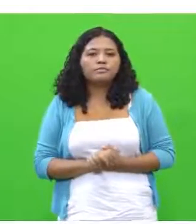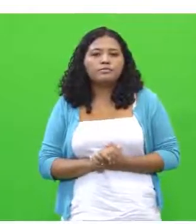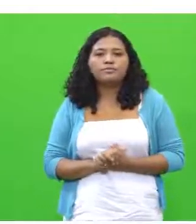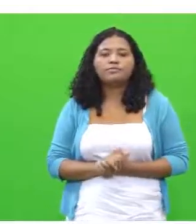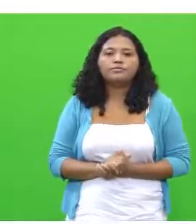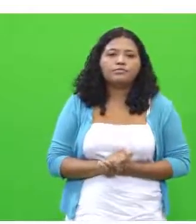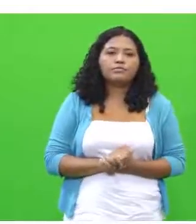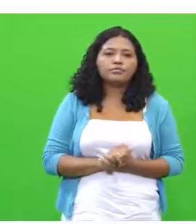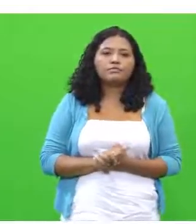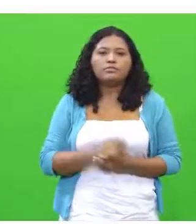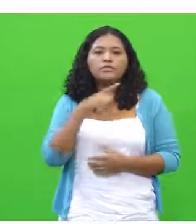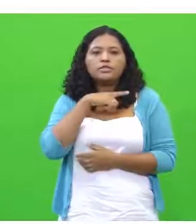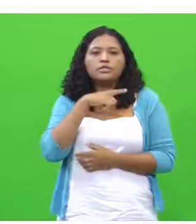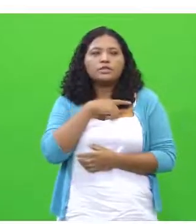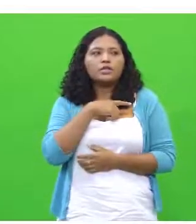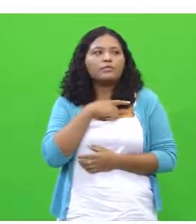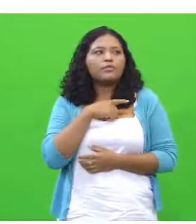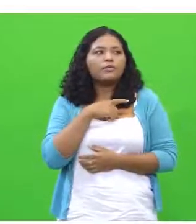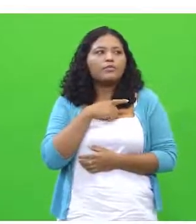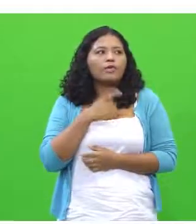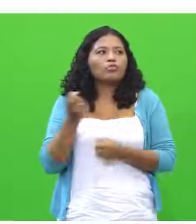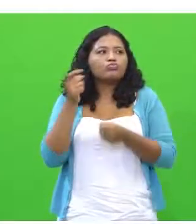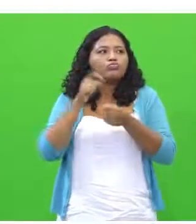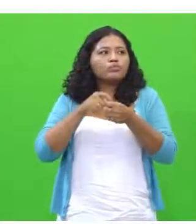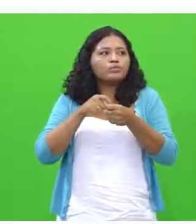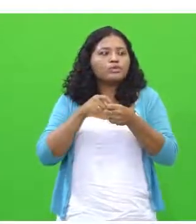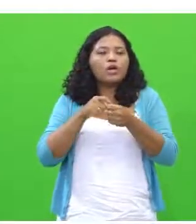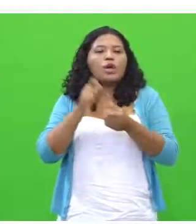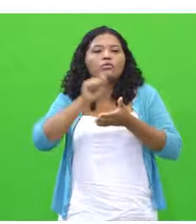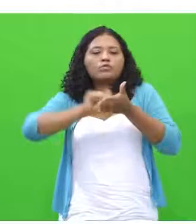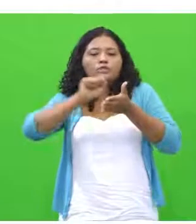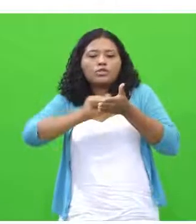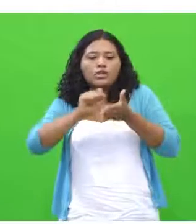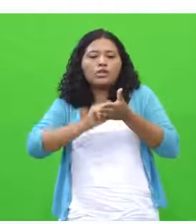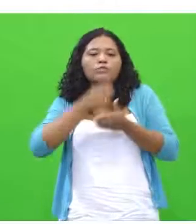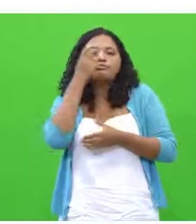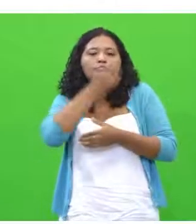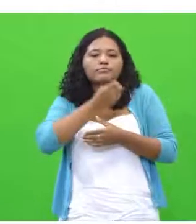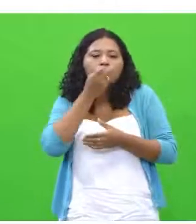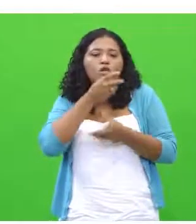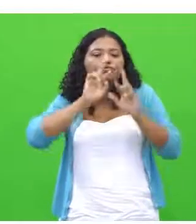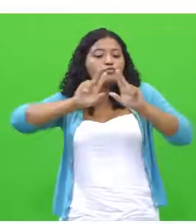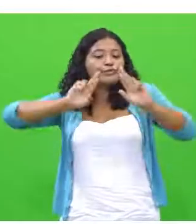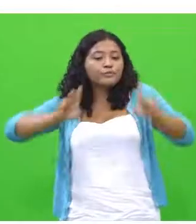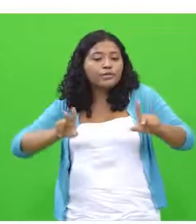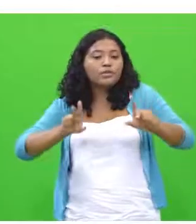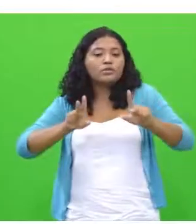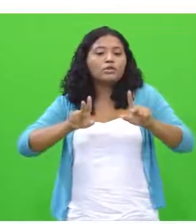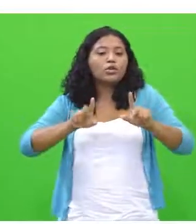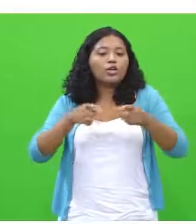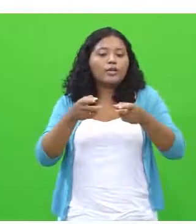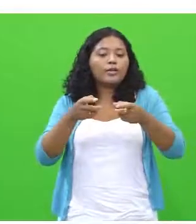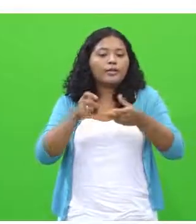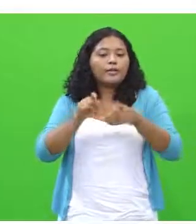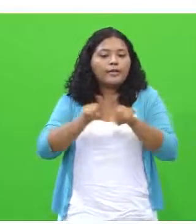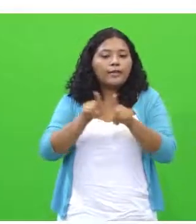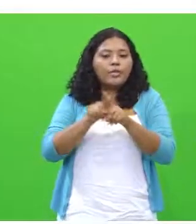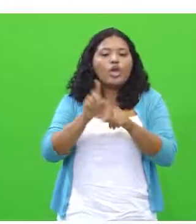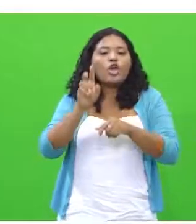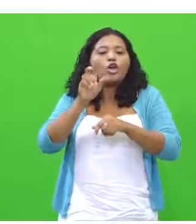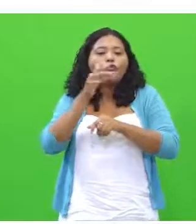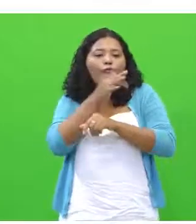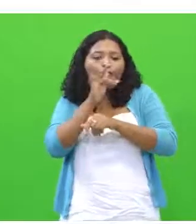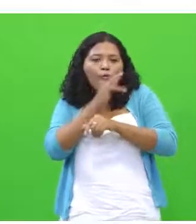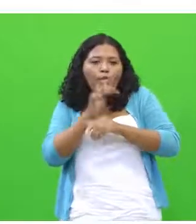Então, nós temos a retomada. Modalidade escritoral são diferentes. Registro formal e informal são